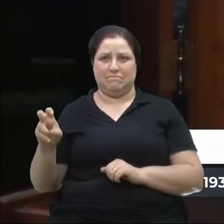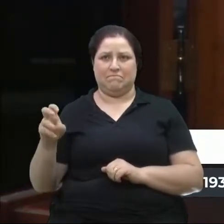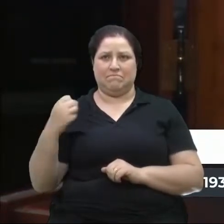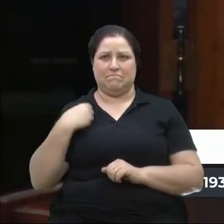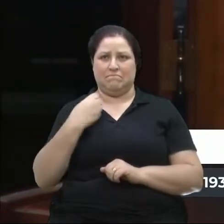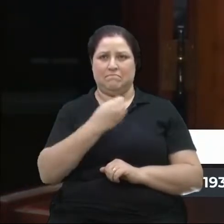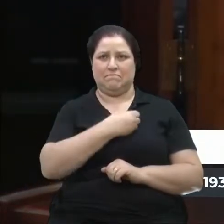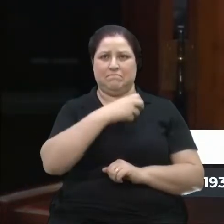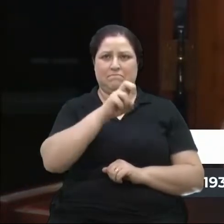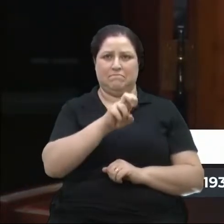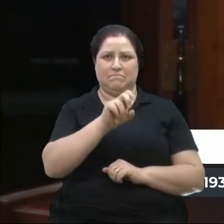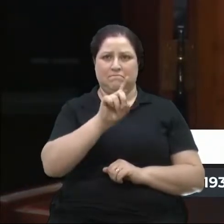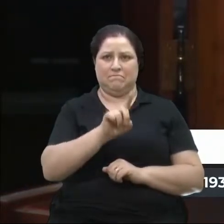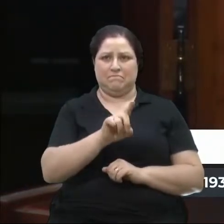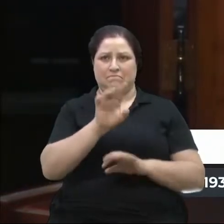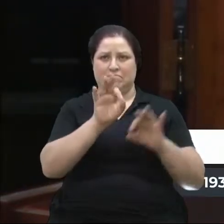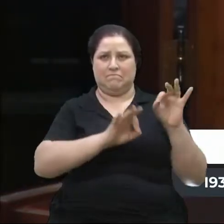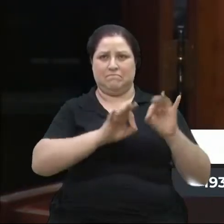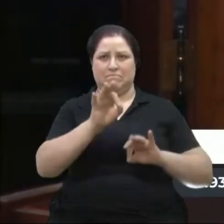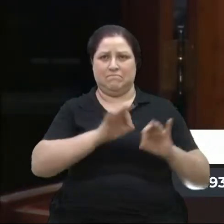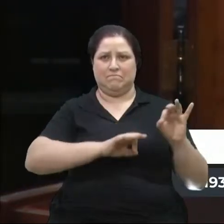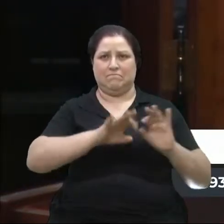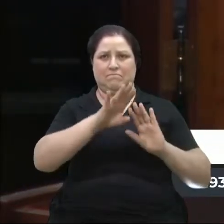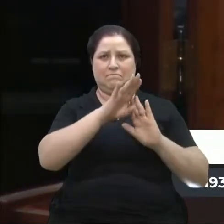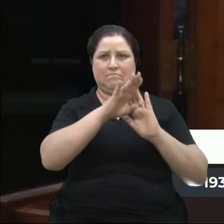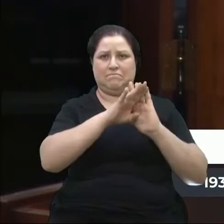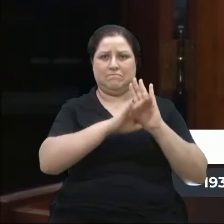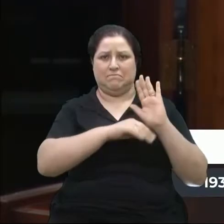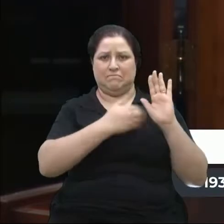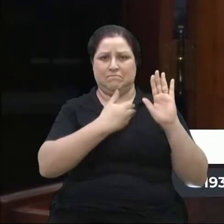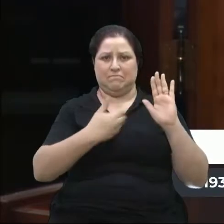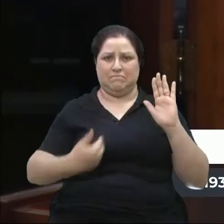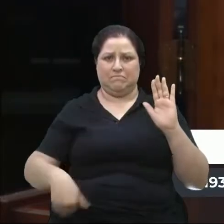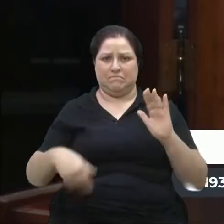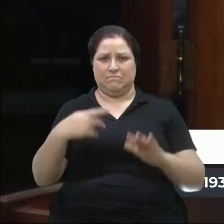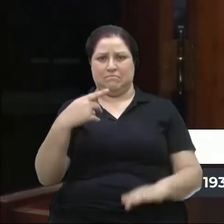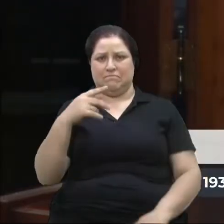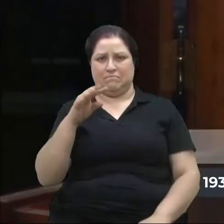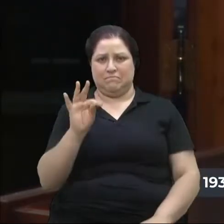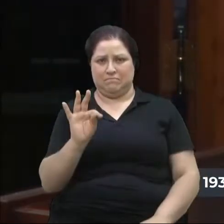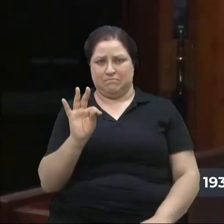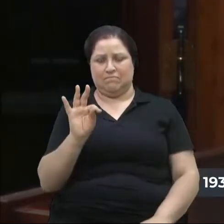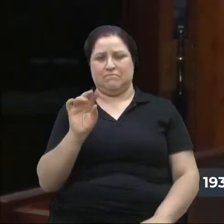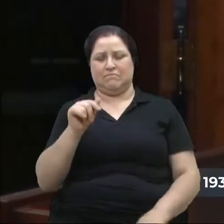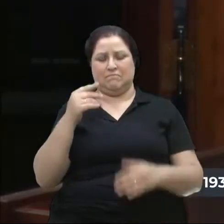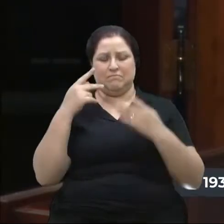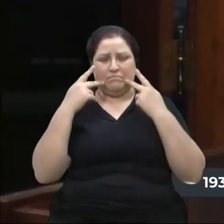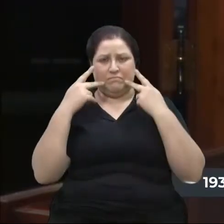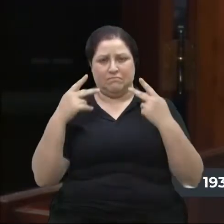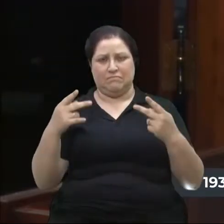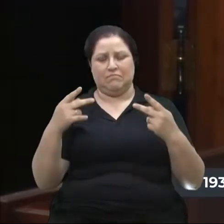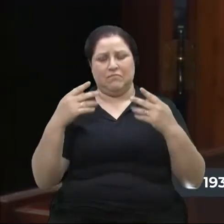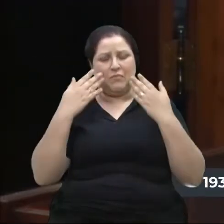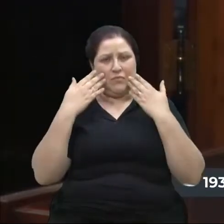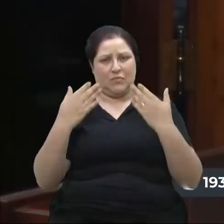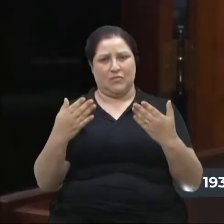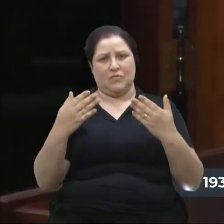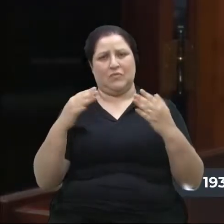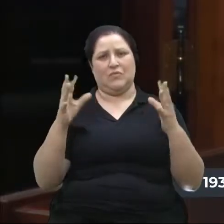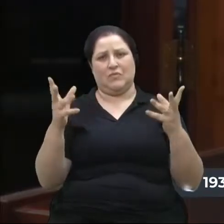51 do programa de governo do PT, que é público, é notório, está em todas as redes, foi